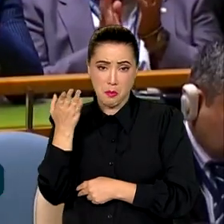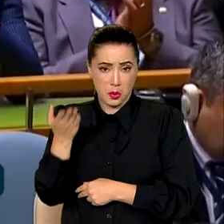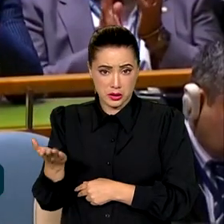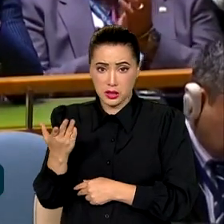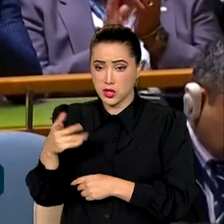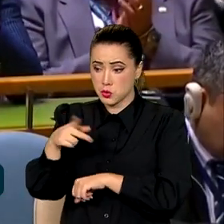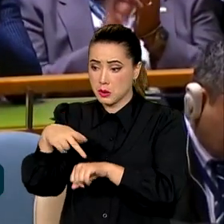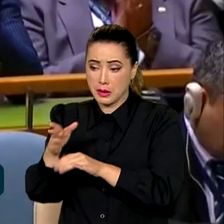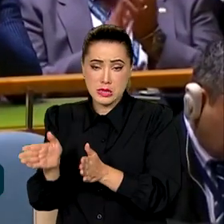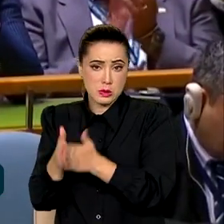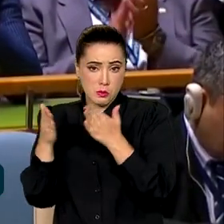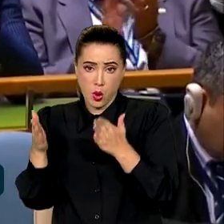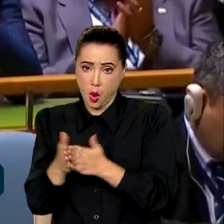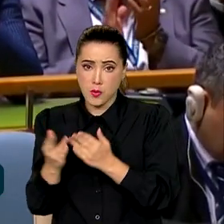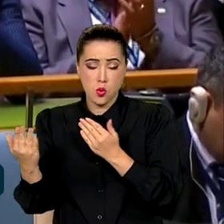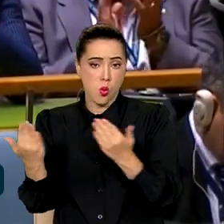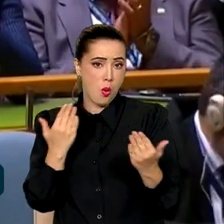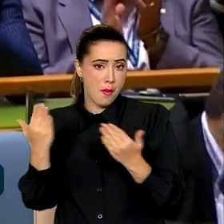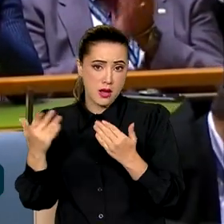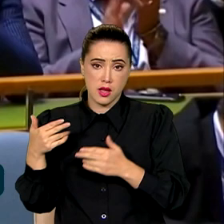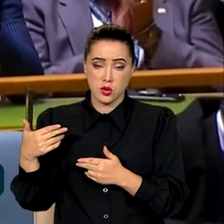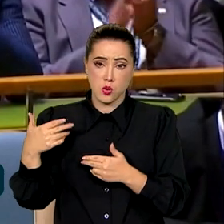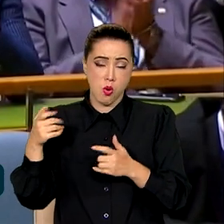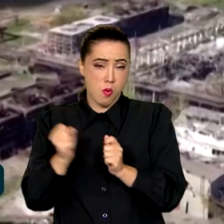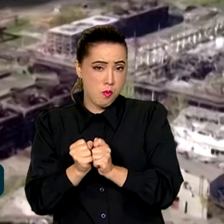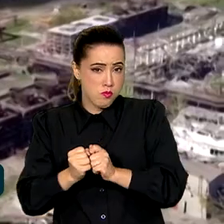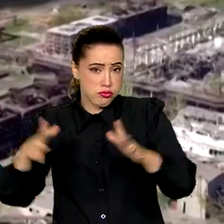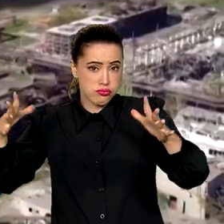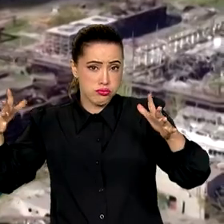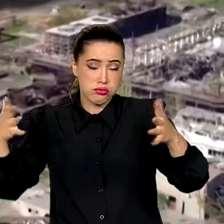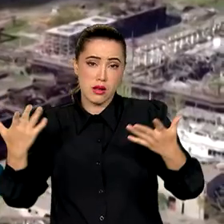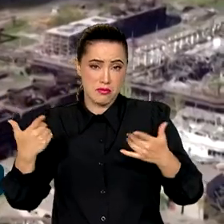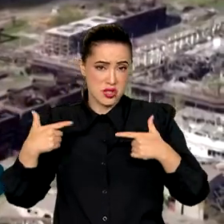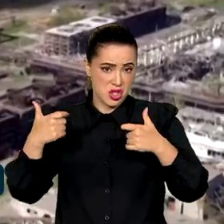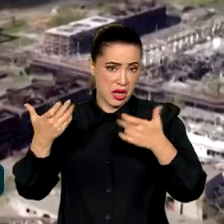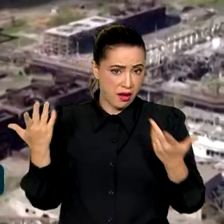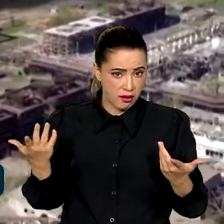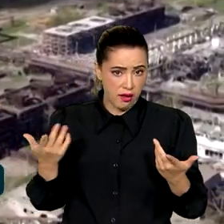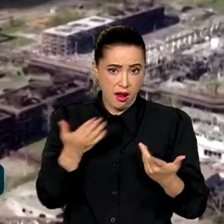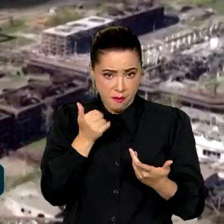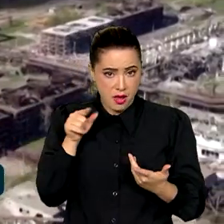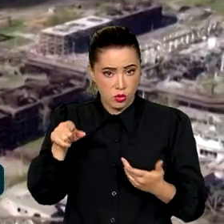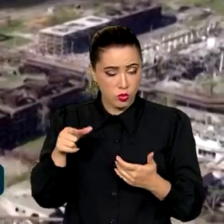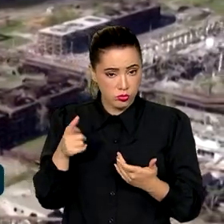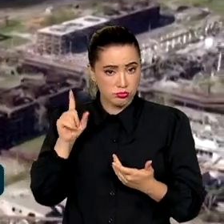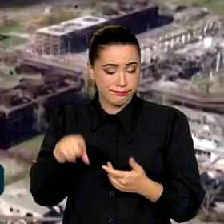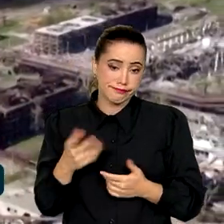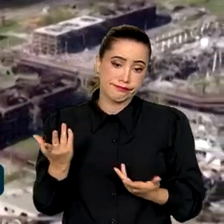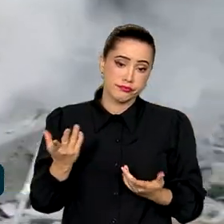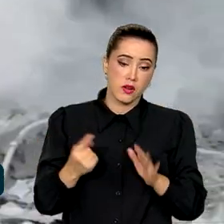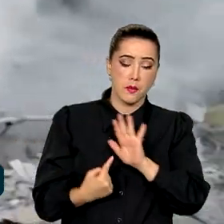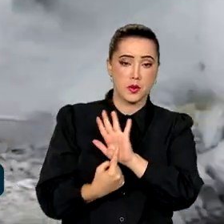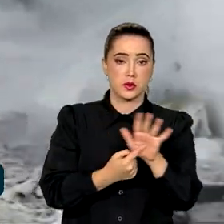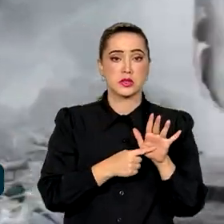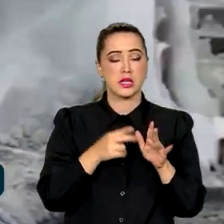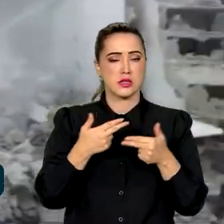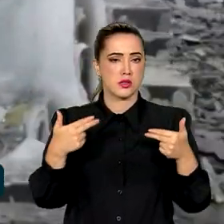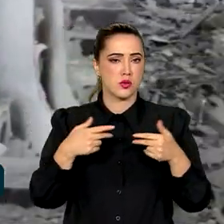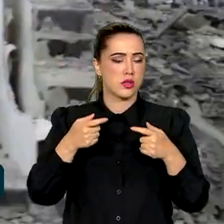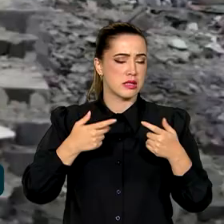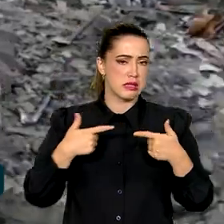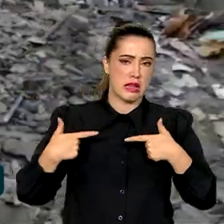aplaudido no fim do seu discurso, mas ainda é muito cedo para dizer se os tantos efeitos negativos da guerra da Ucrânia podem ser